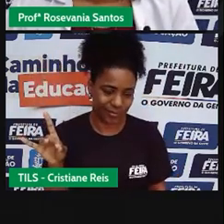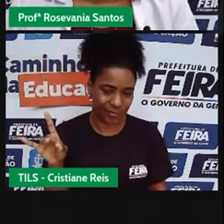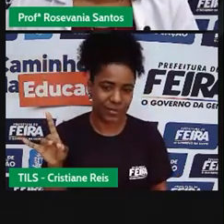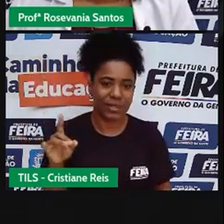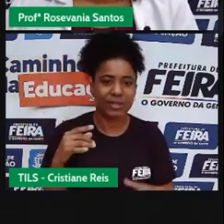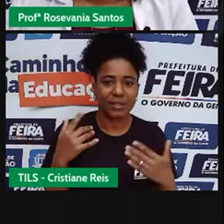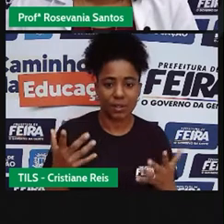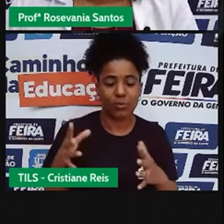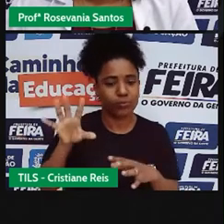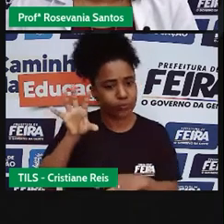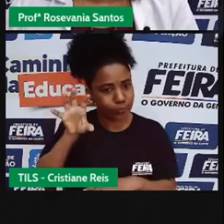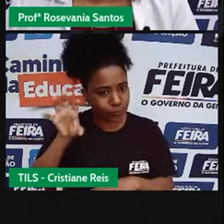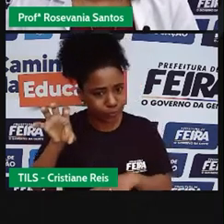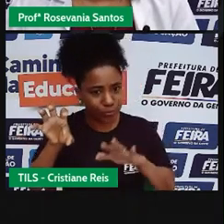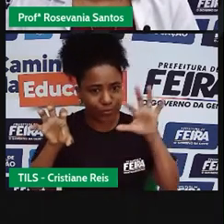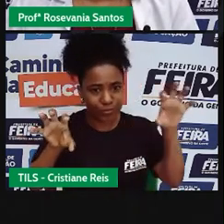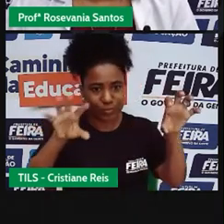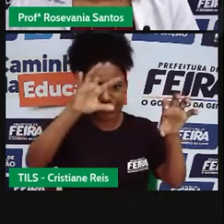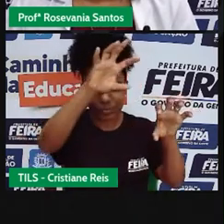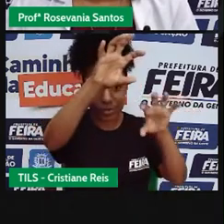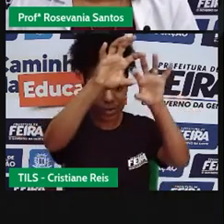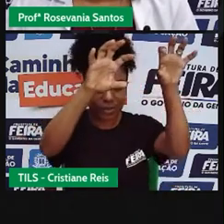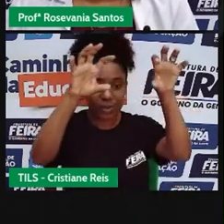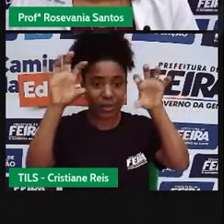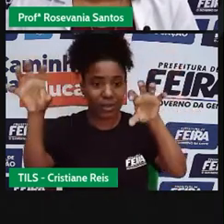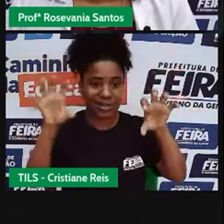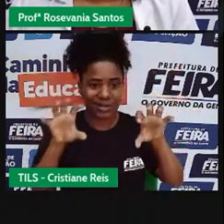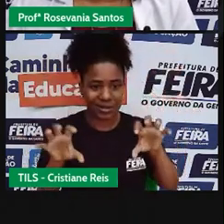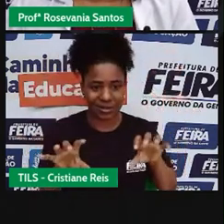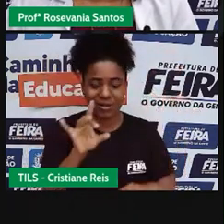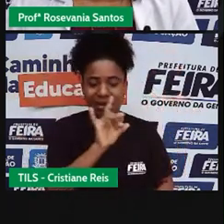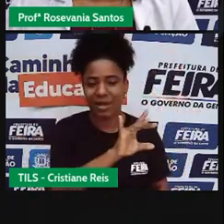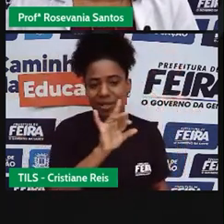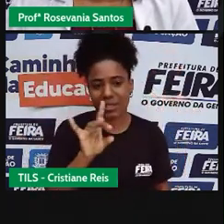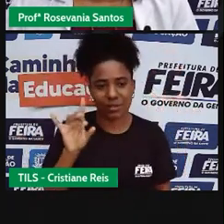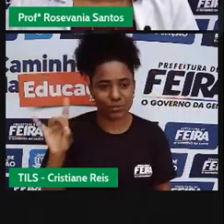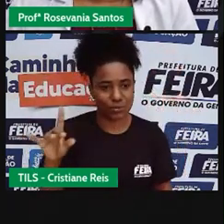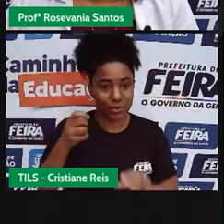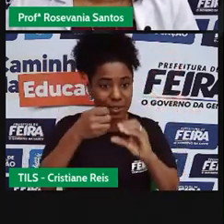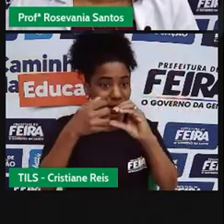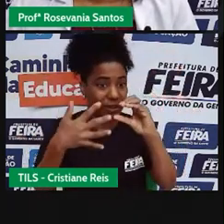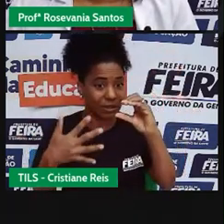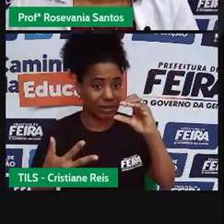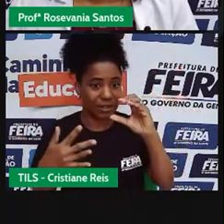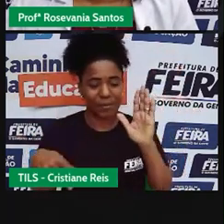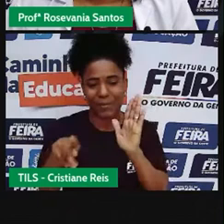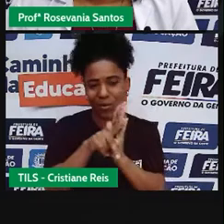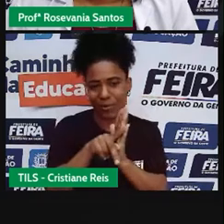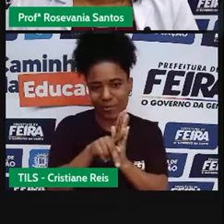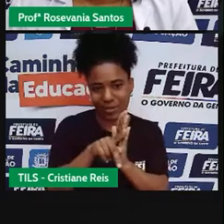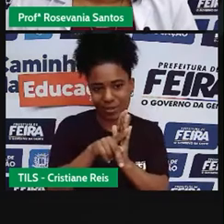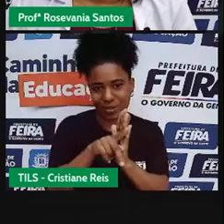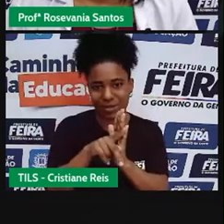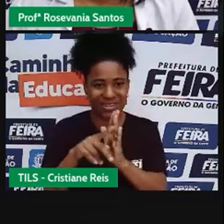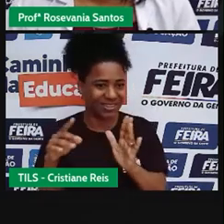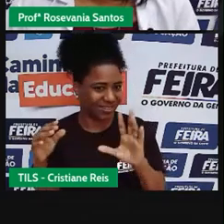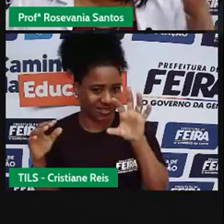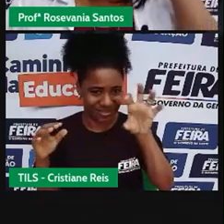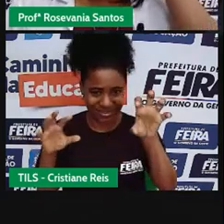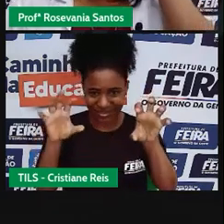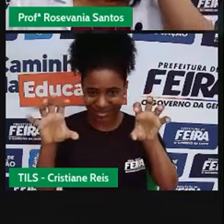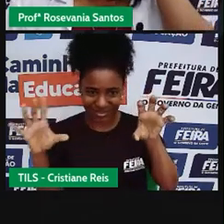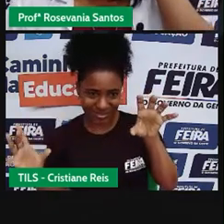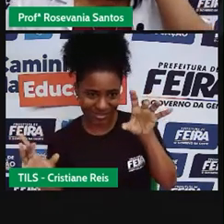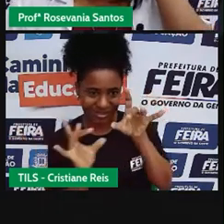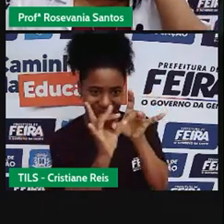duas. Então, segue o limite, né, dos estados. Todas elas, ó, tá vendo? Eu não tenho aqui nenhum estado, duas